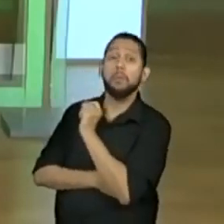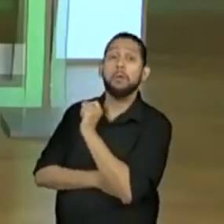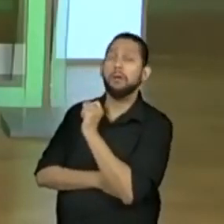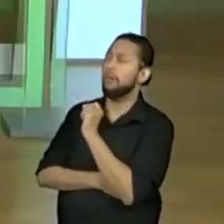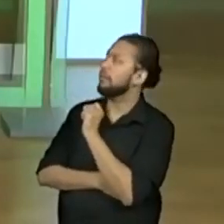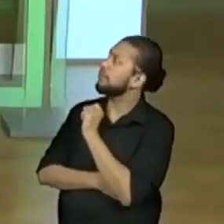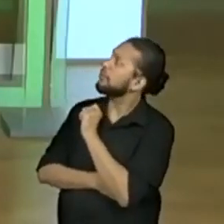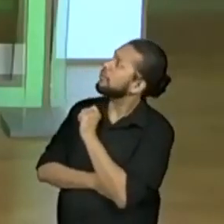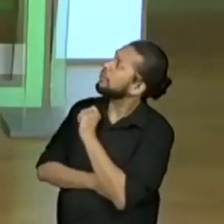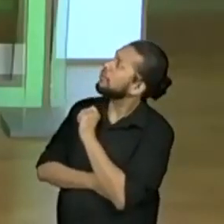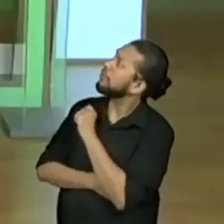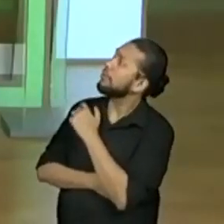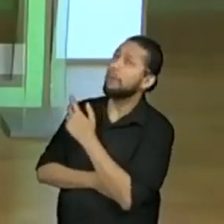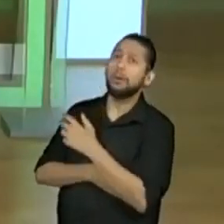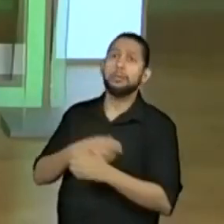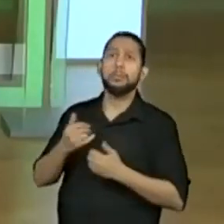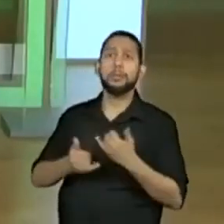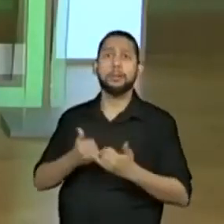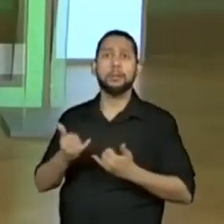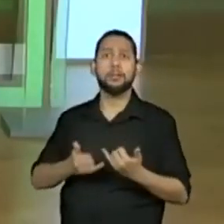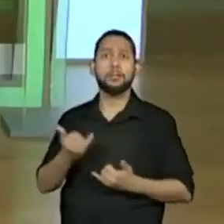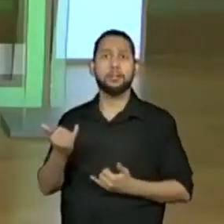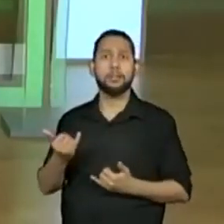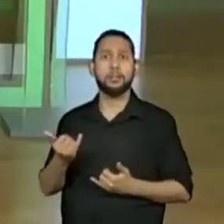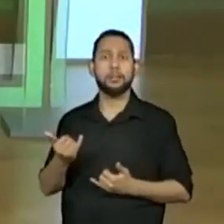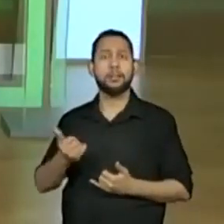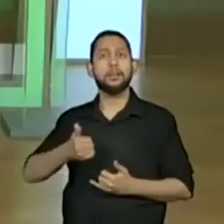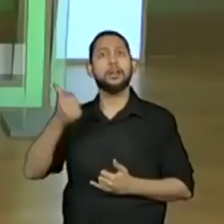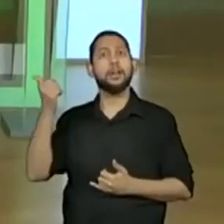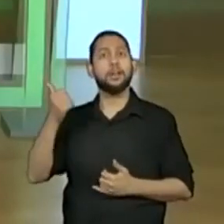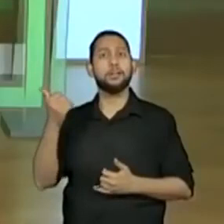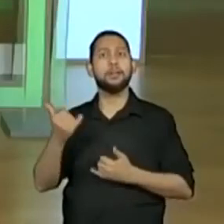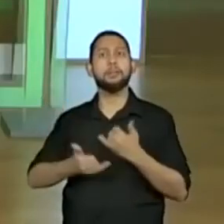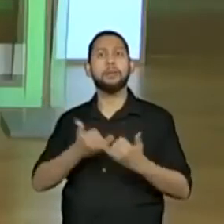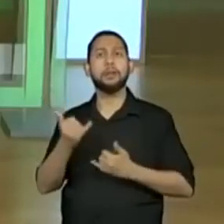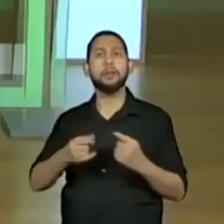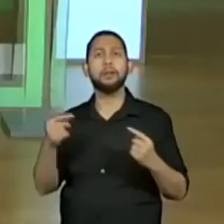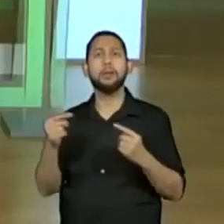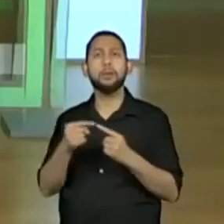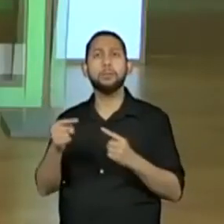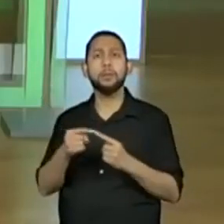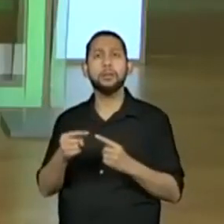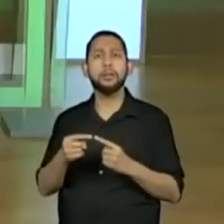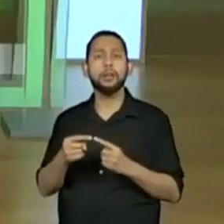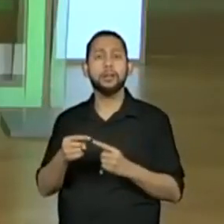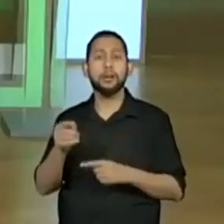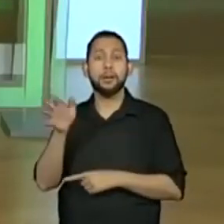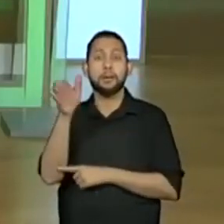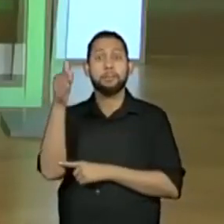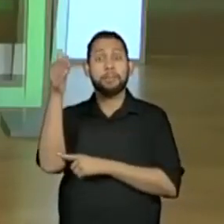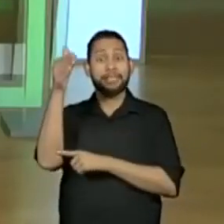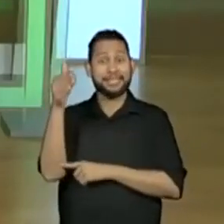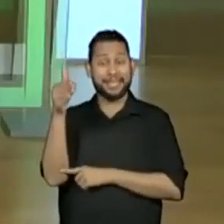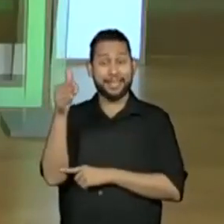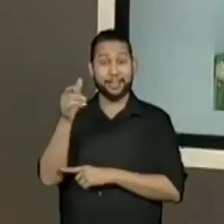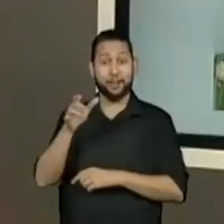brincadeira? Ah, já estão lembrando ali junto comigo que essa imagem remete à brincadeira de rouba-bandeira. Ah,